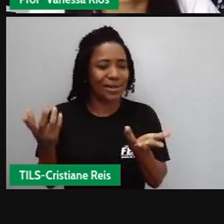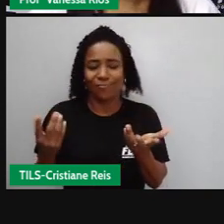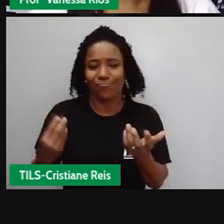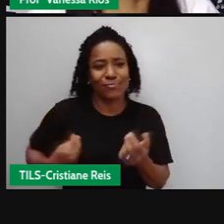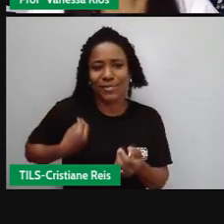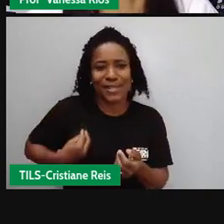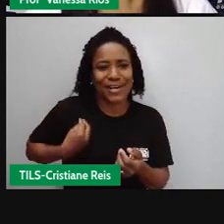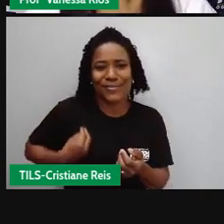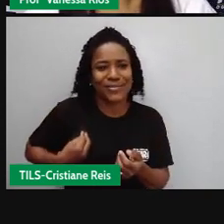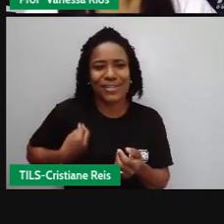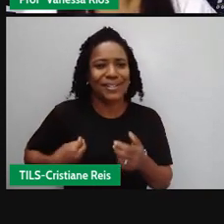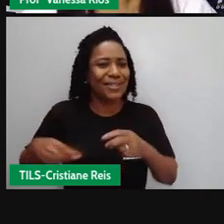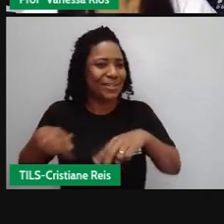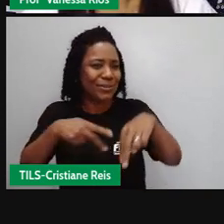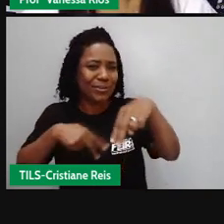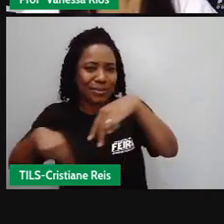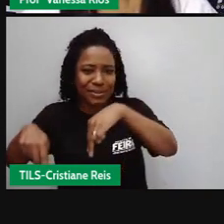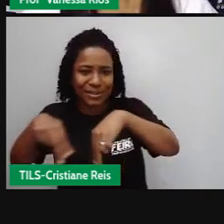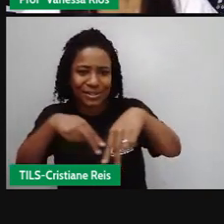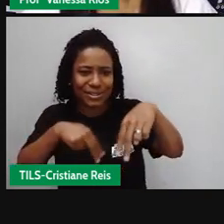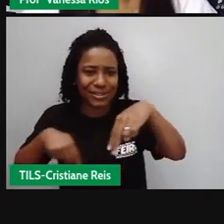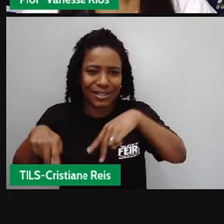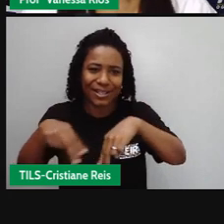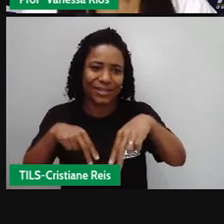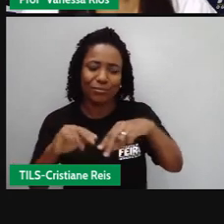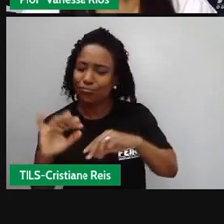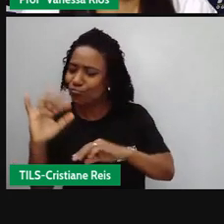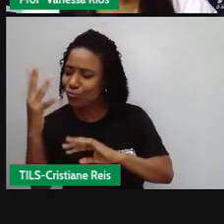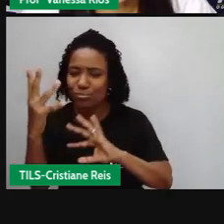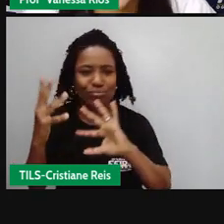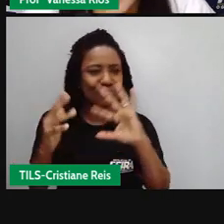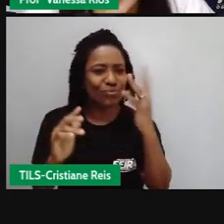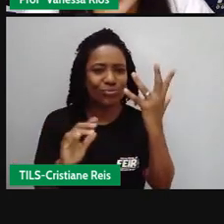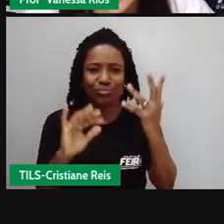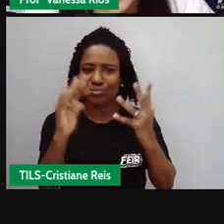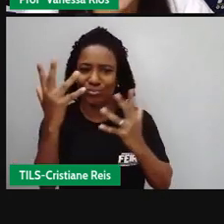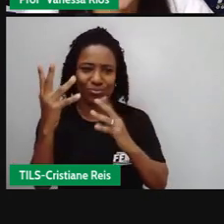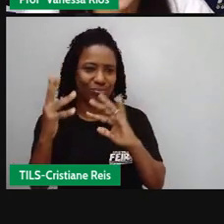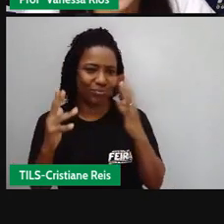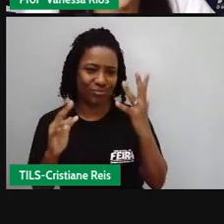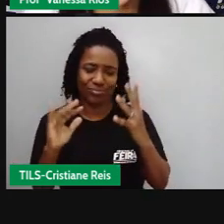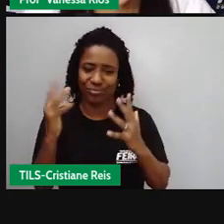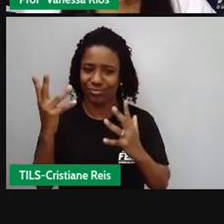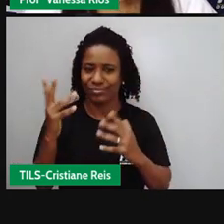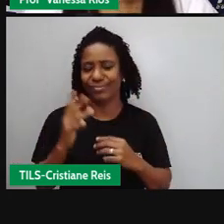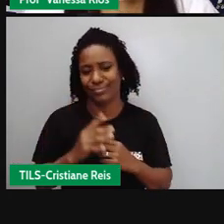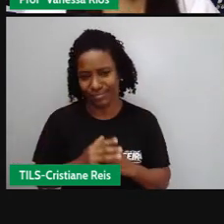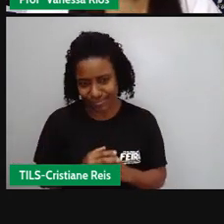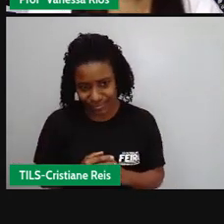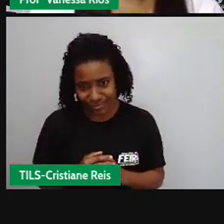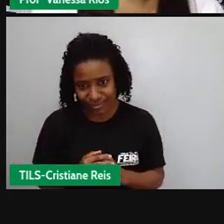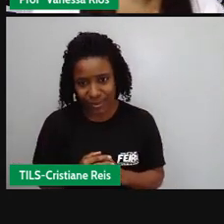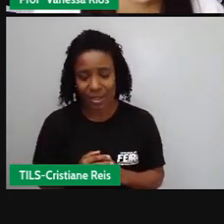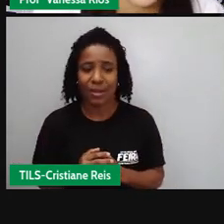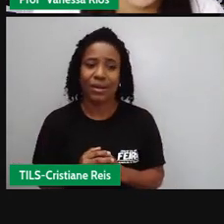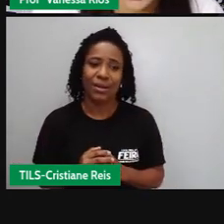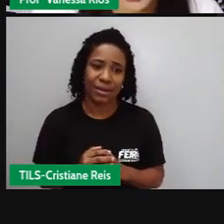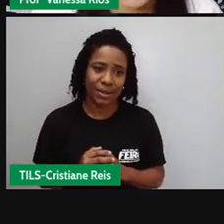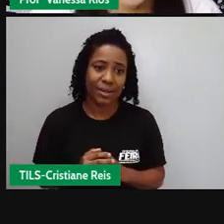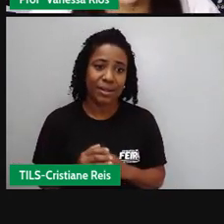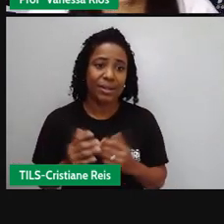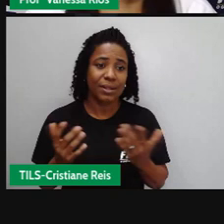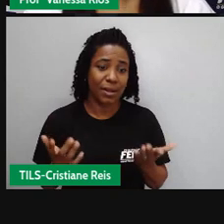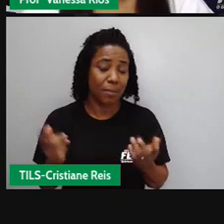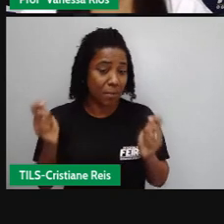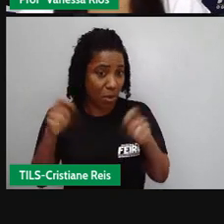acontecem aí, ó, durante o dia a dia de qualquer pessoa. Podem até ser assuntos inventados,